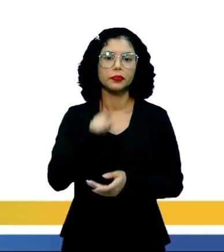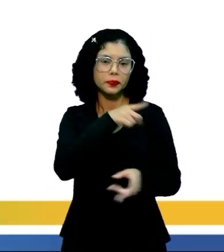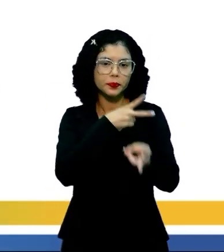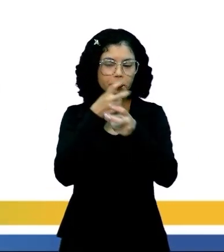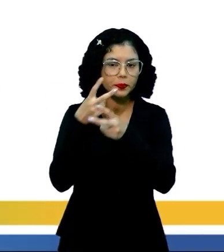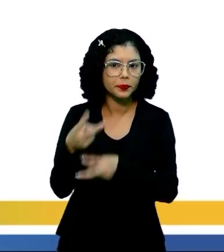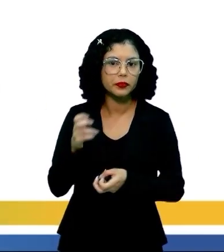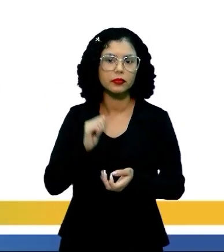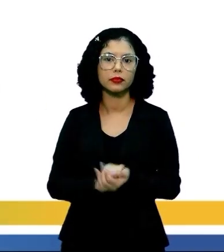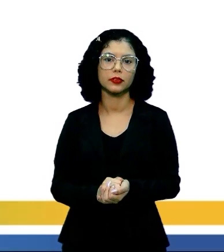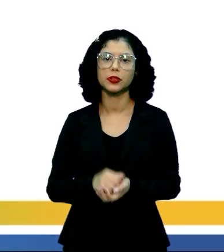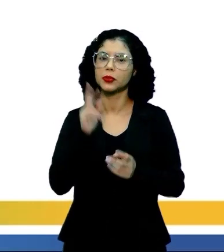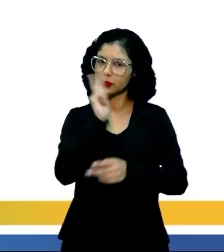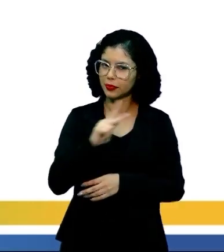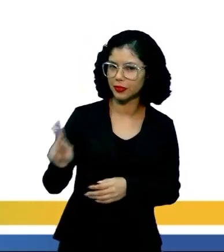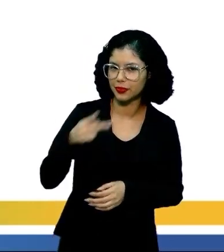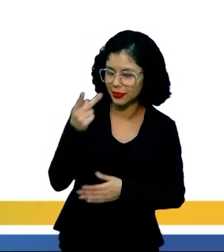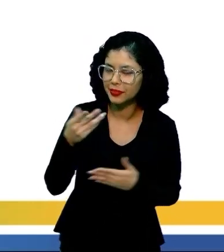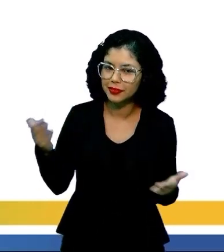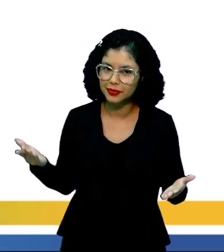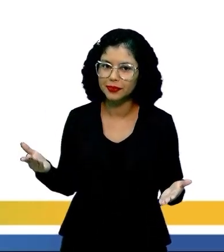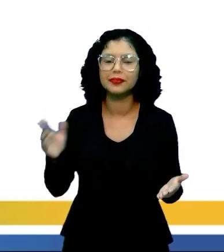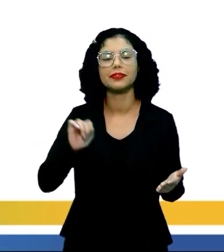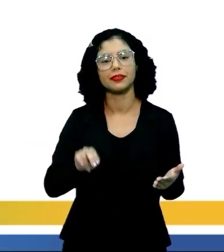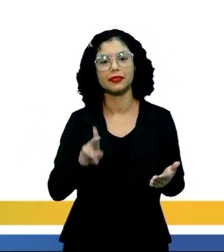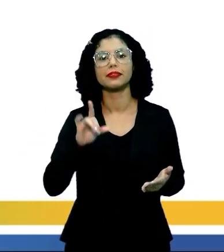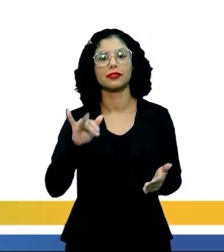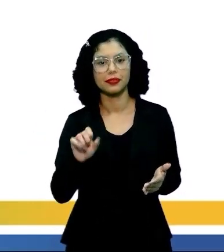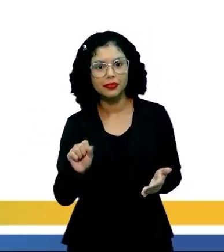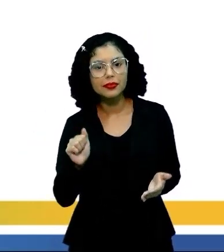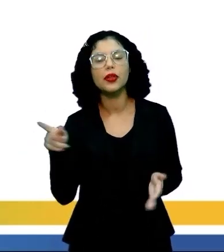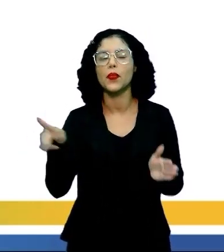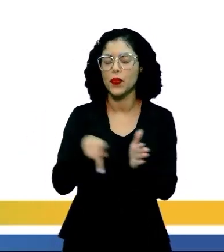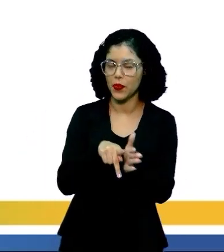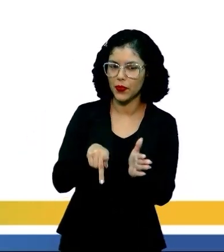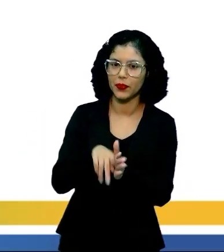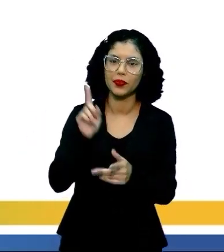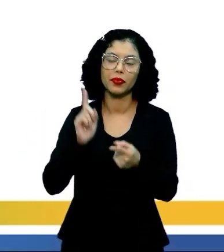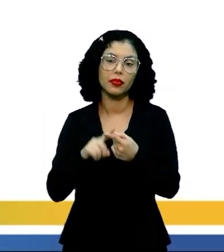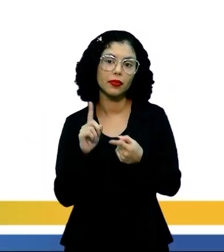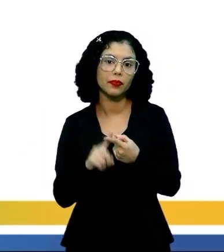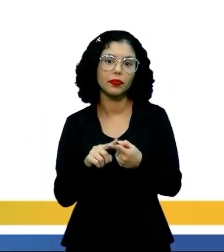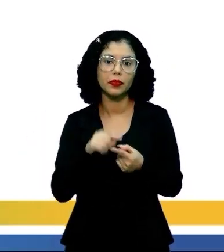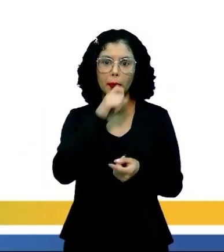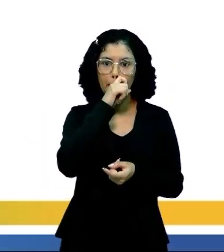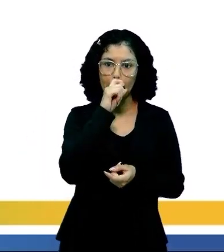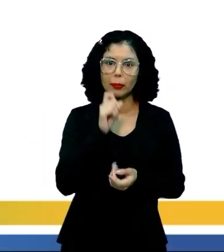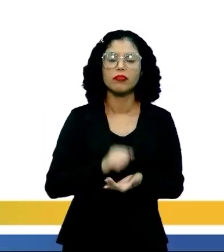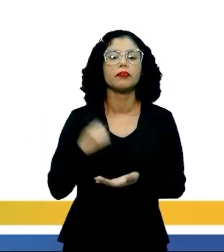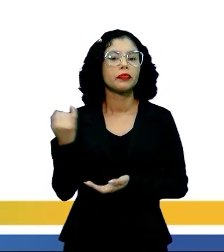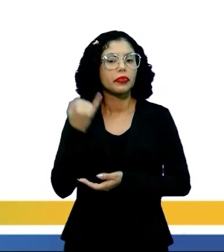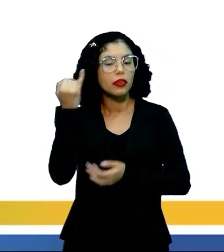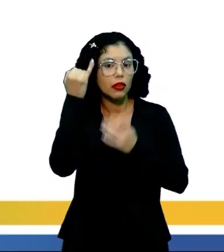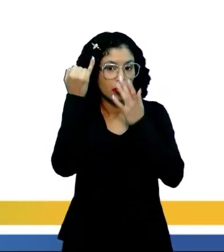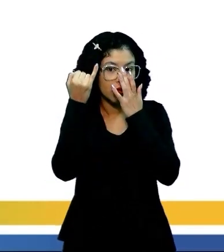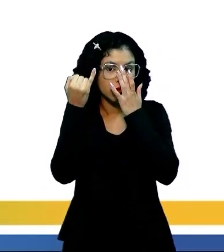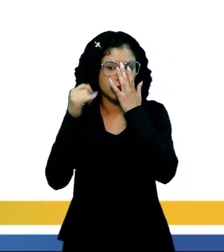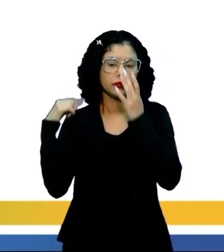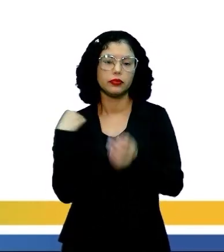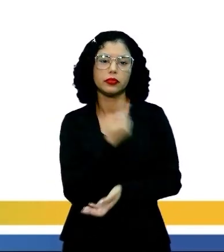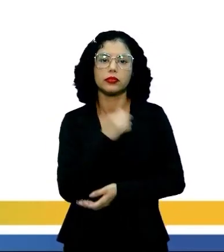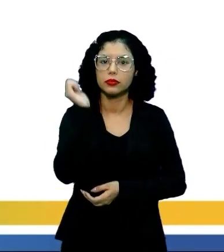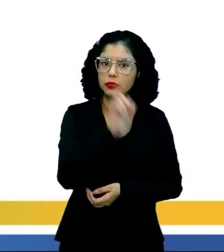perceberam a empolgação do professor ao falar de Euclides da Cunha justamente por causa desta obra importantíssima para a nossa